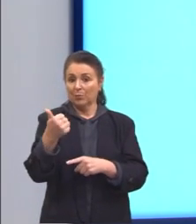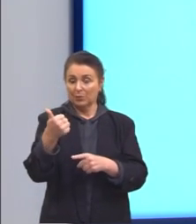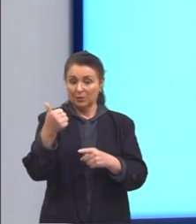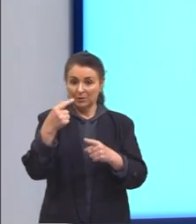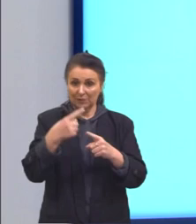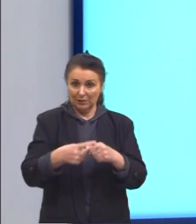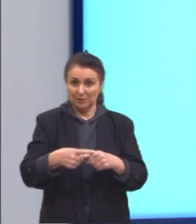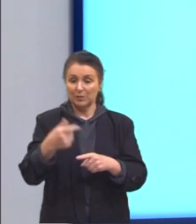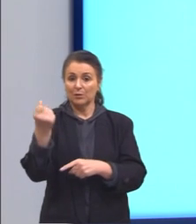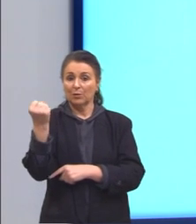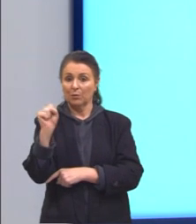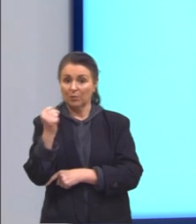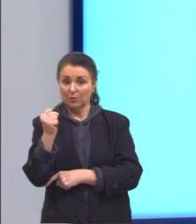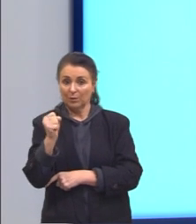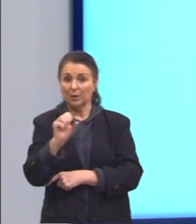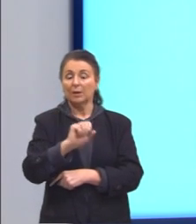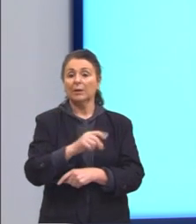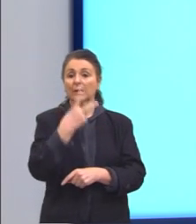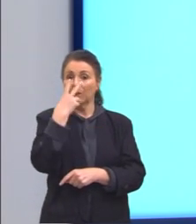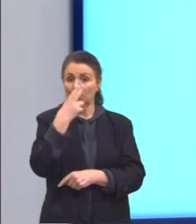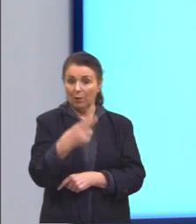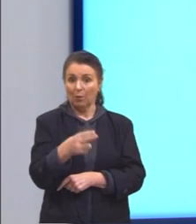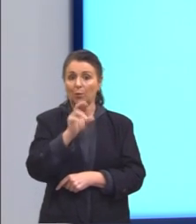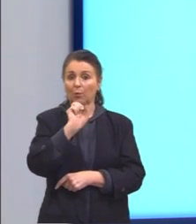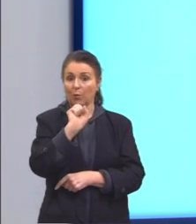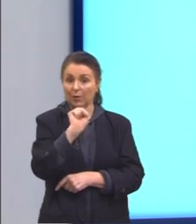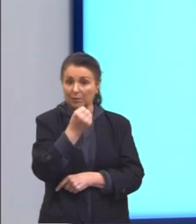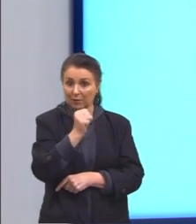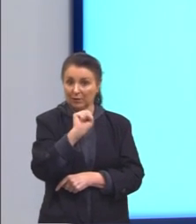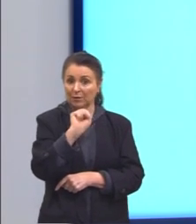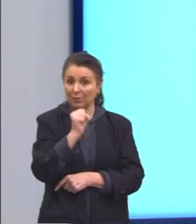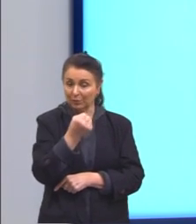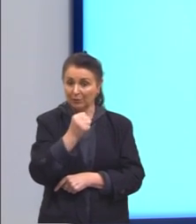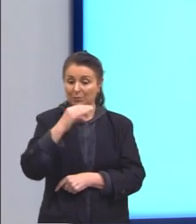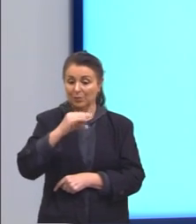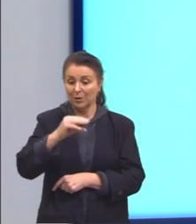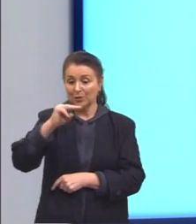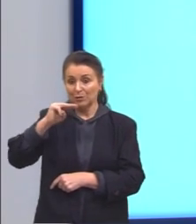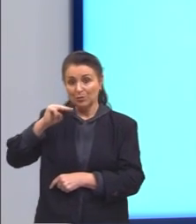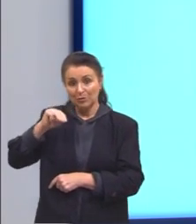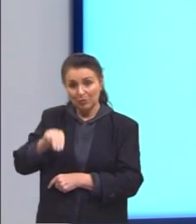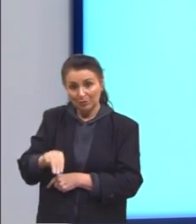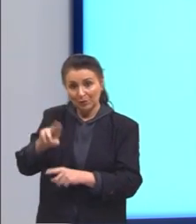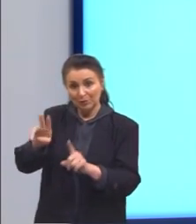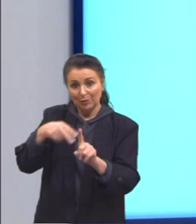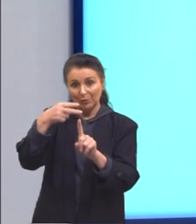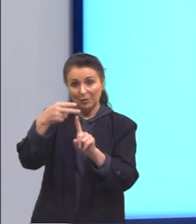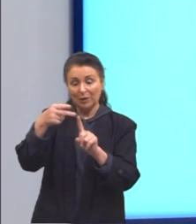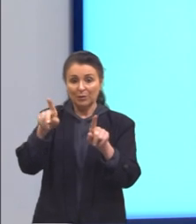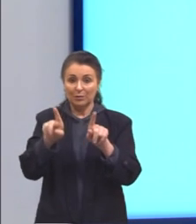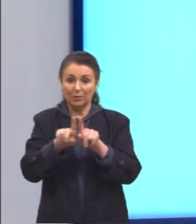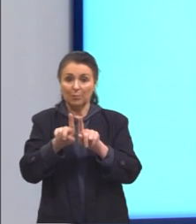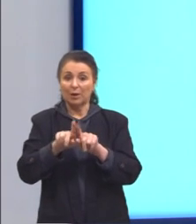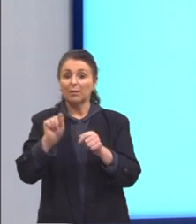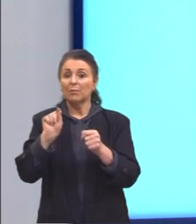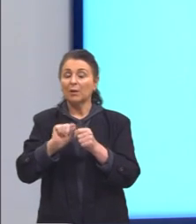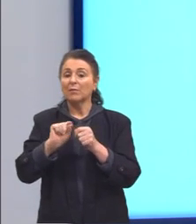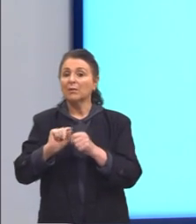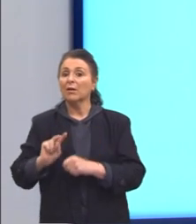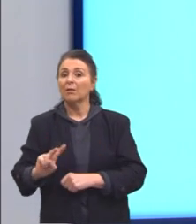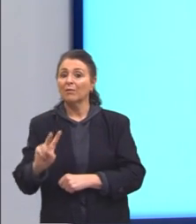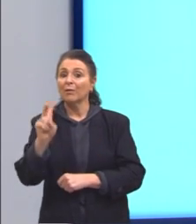8, nós temos 88 centímetros quadrados também. E o custo de fabricação,